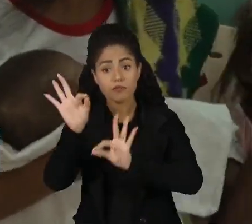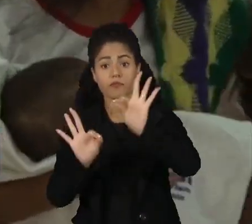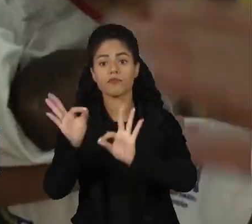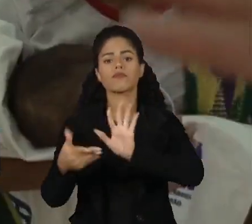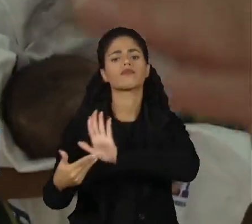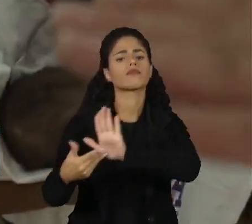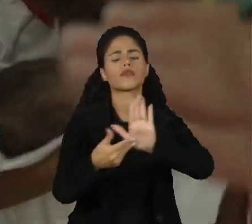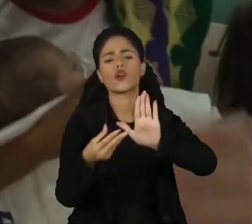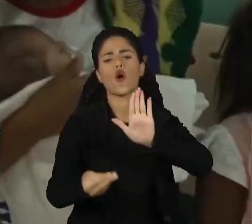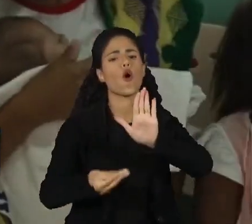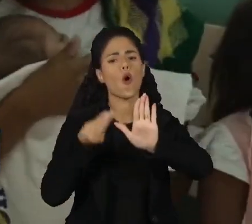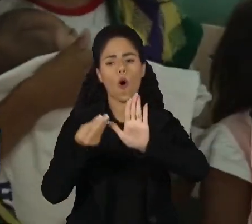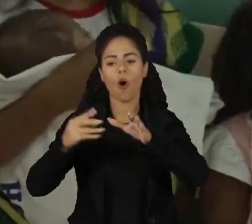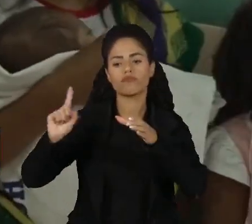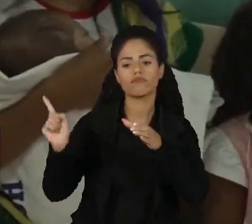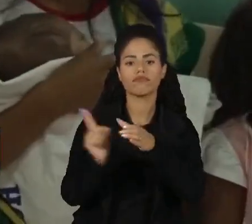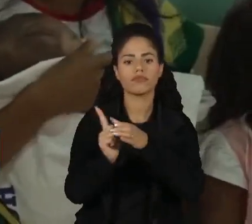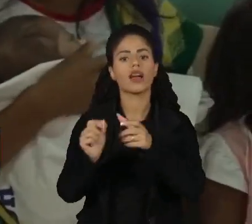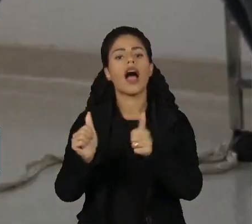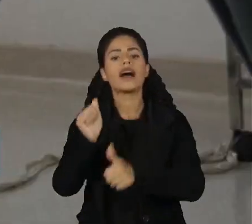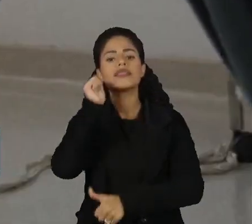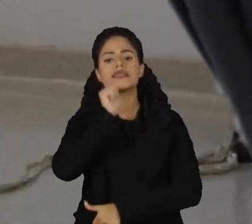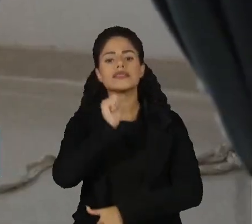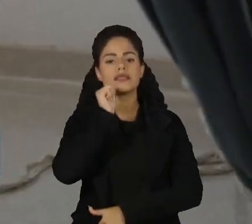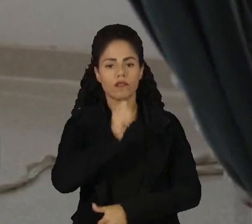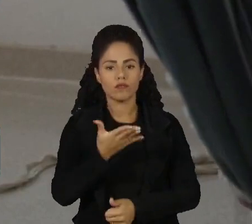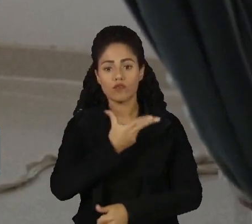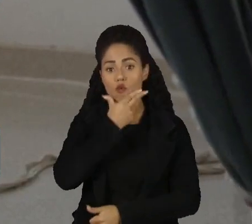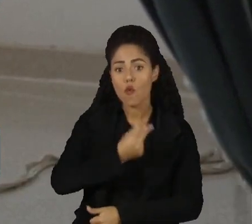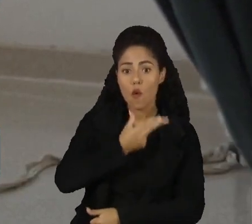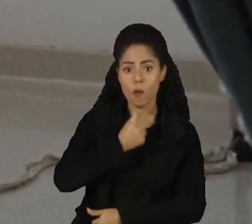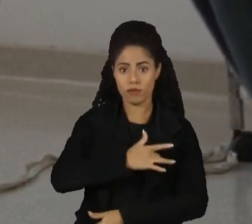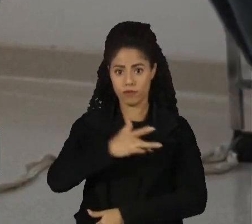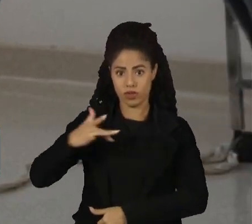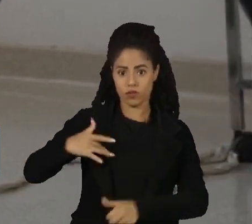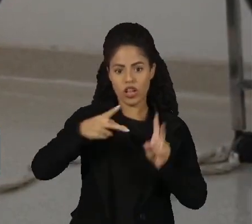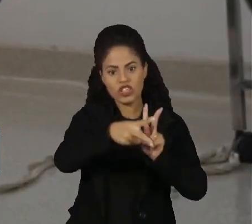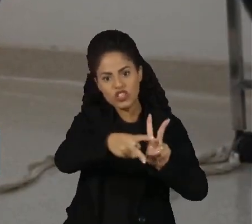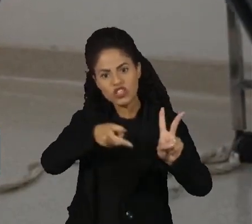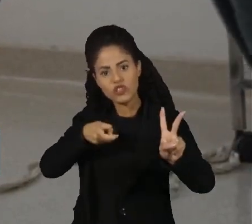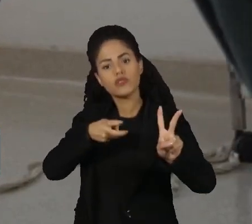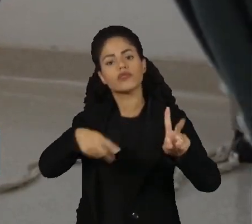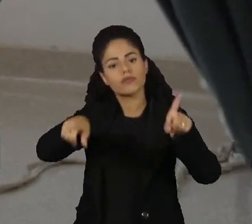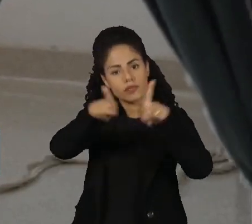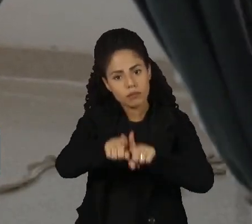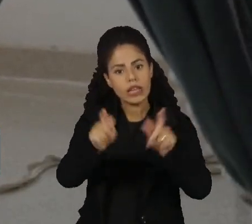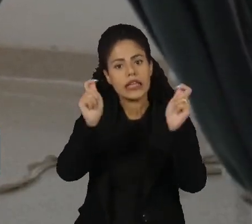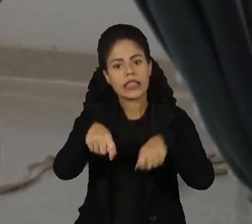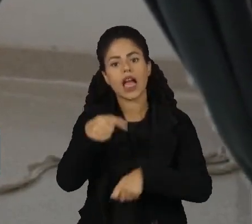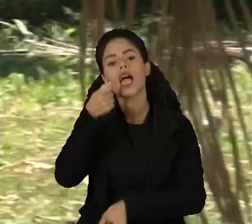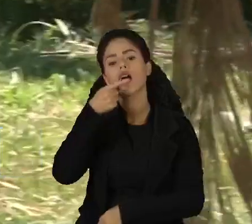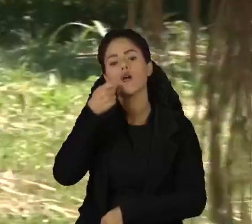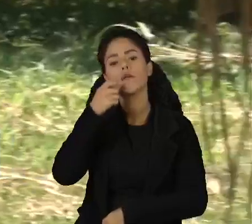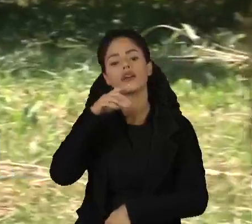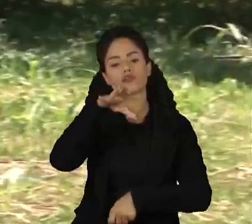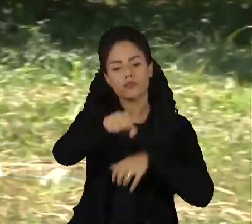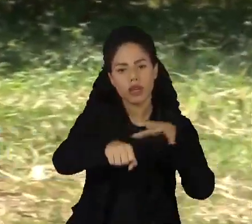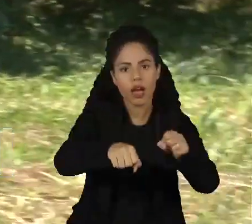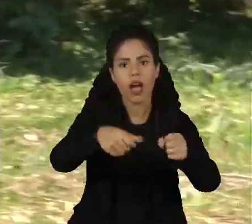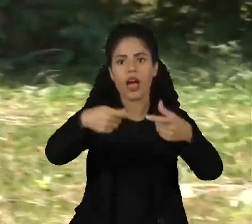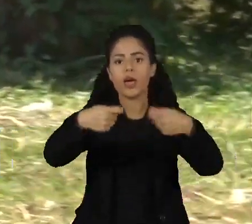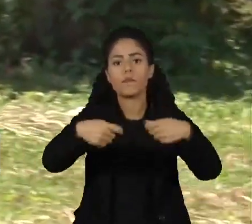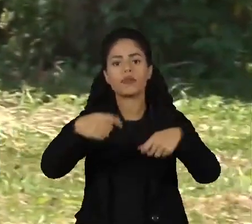também a integrar a saúde indígena. Representantes das comunidades poderão retirar os medicamentos sem